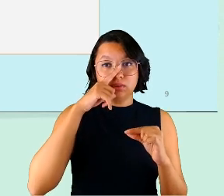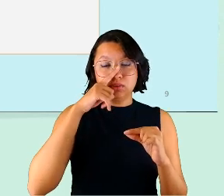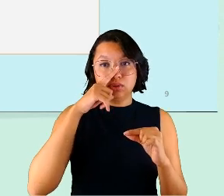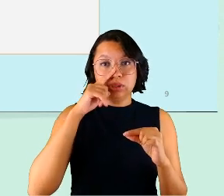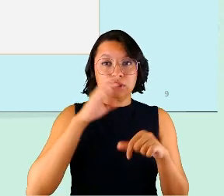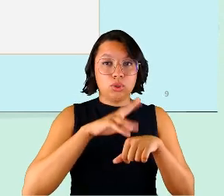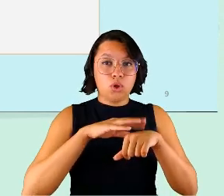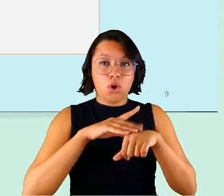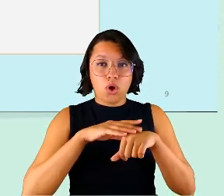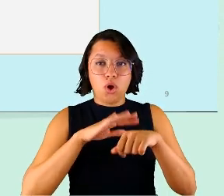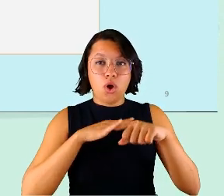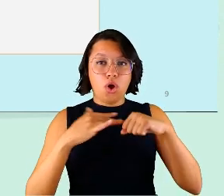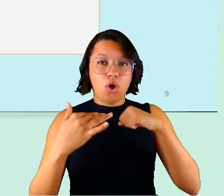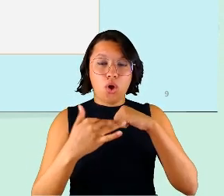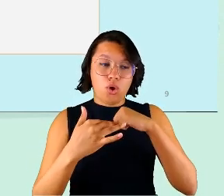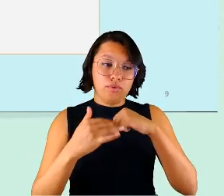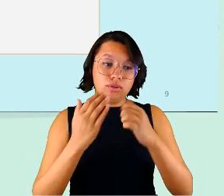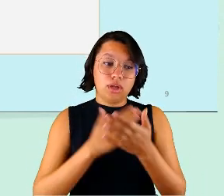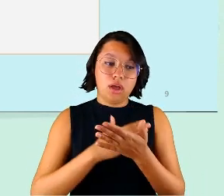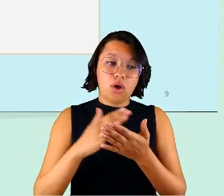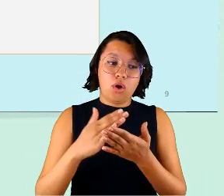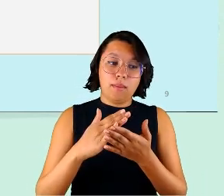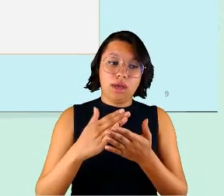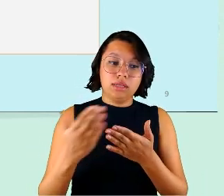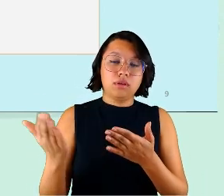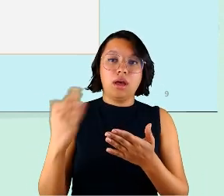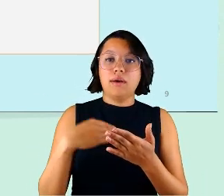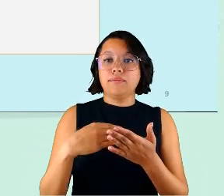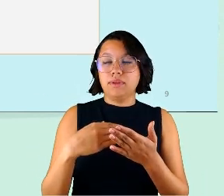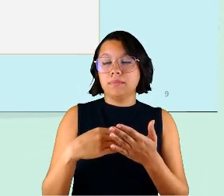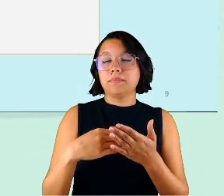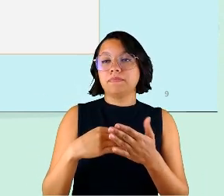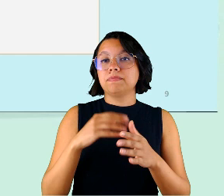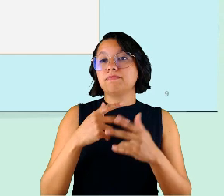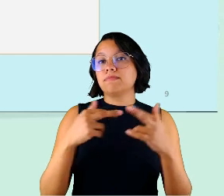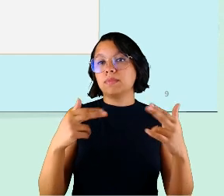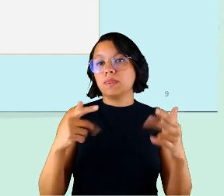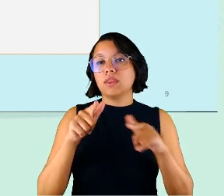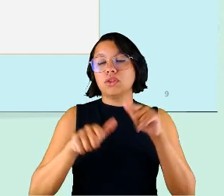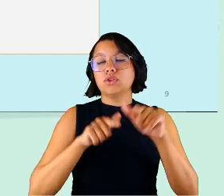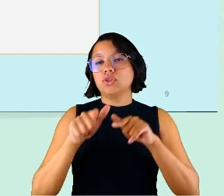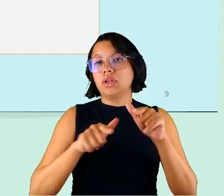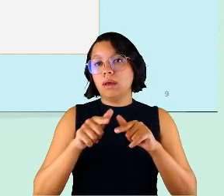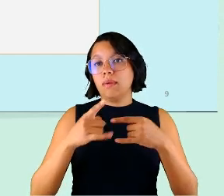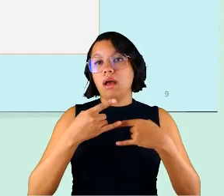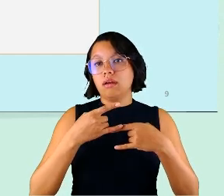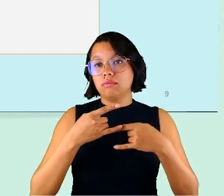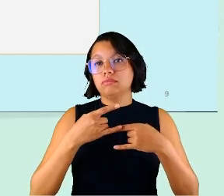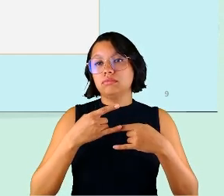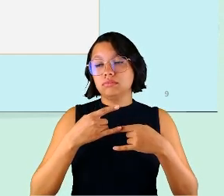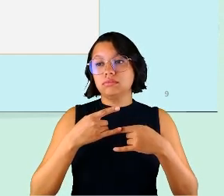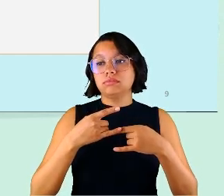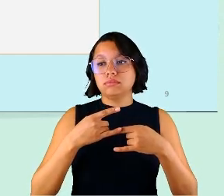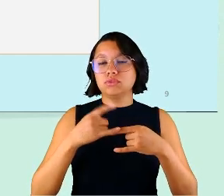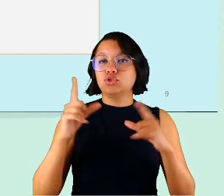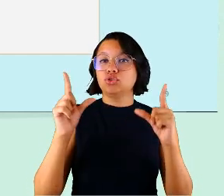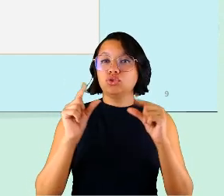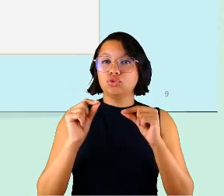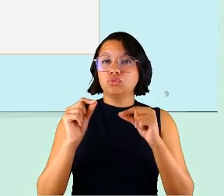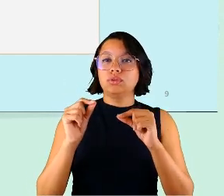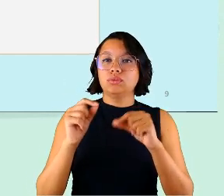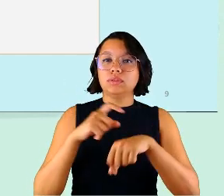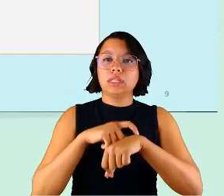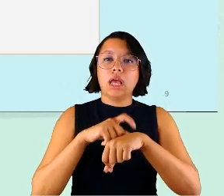contaminação aí começam a surgir aquelas coisas que já são do teletrabalho mesmo ganho de tempo com os deslocamentos casa-trabalho